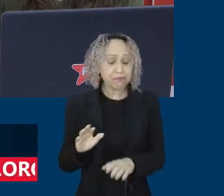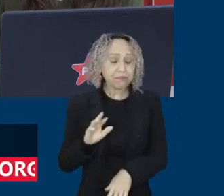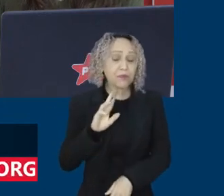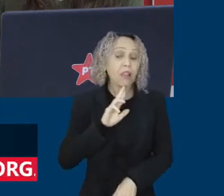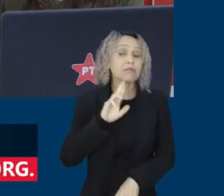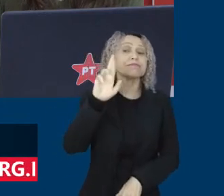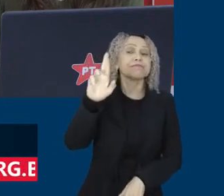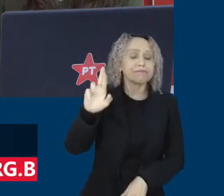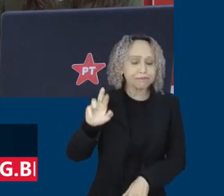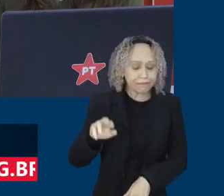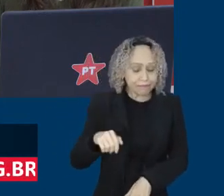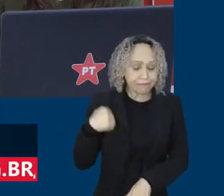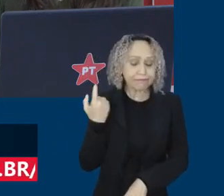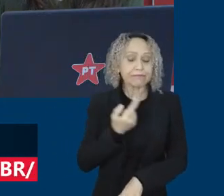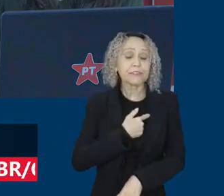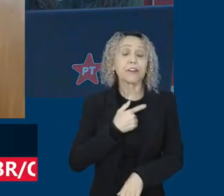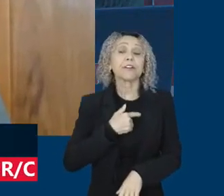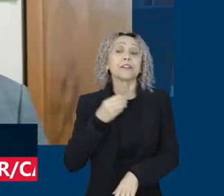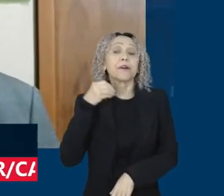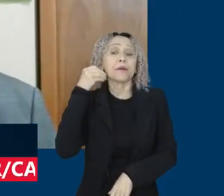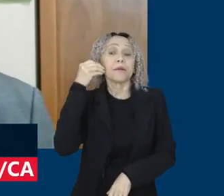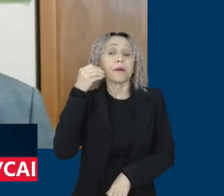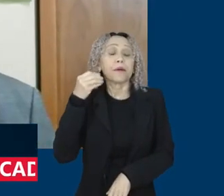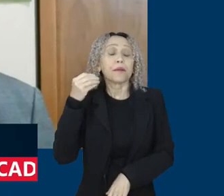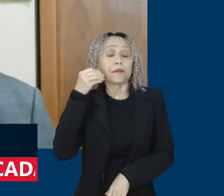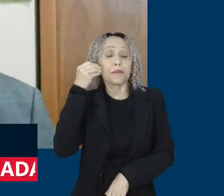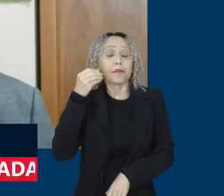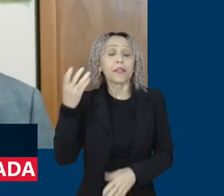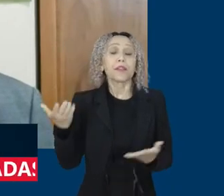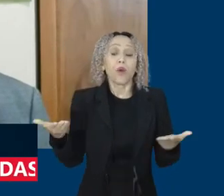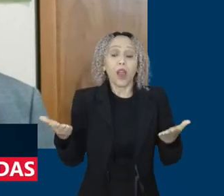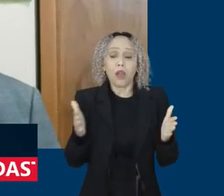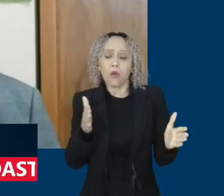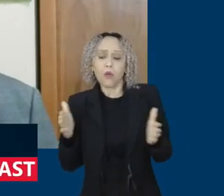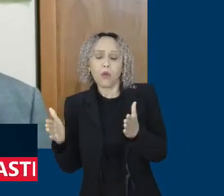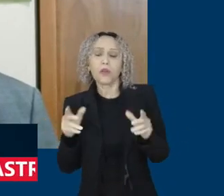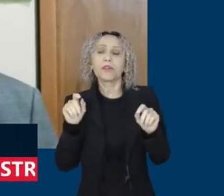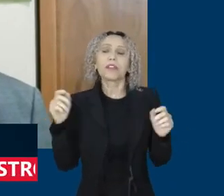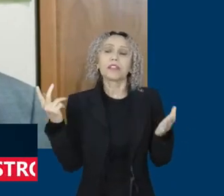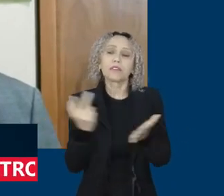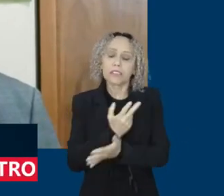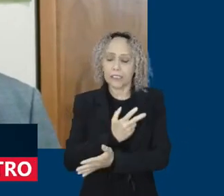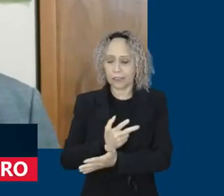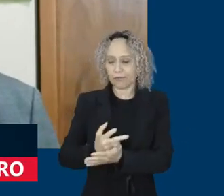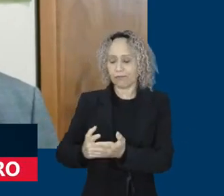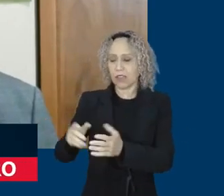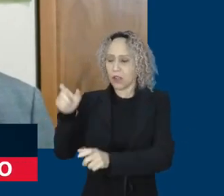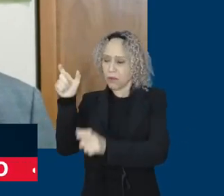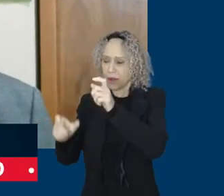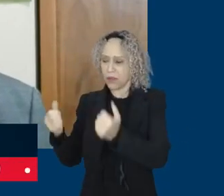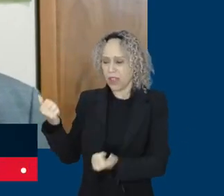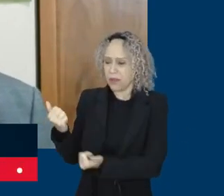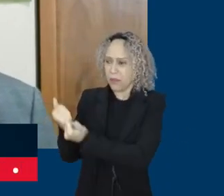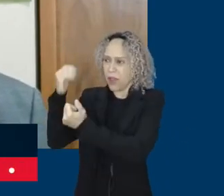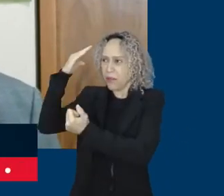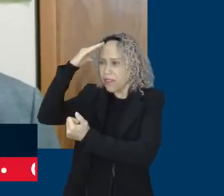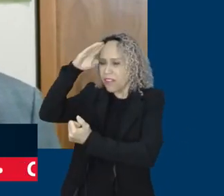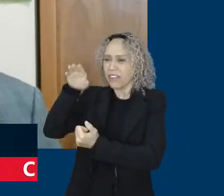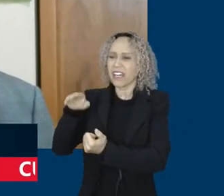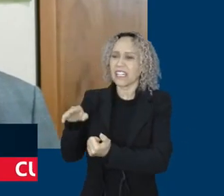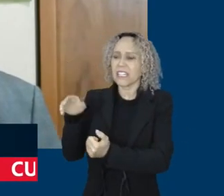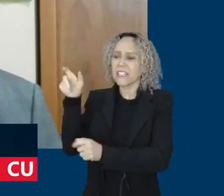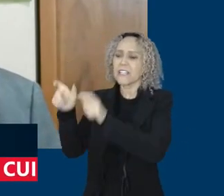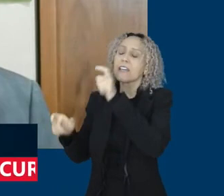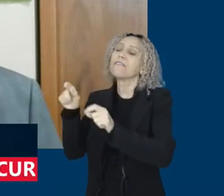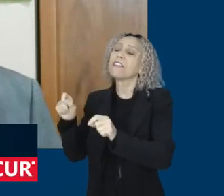que é exatamente promovido pelos bolsonaristas que utilizam das plataformas como terra de ninguém.